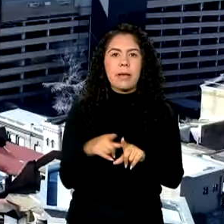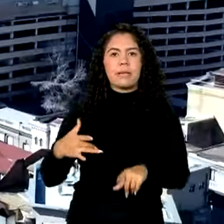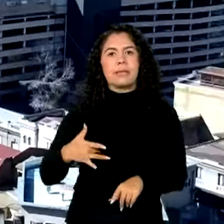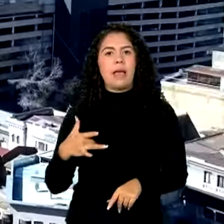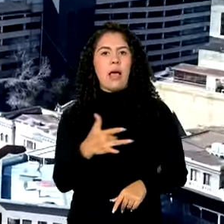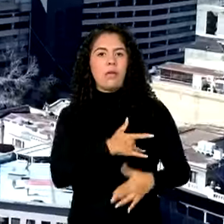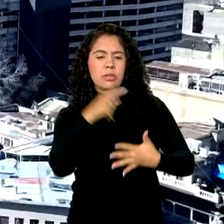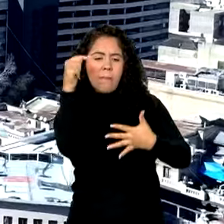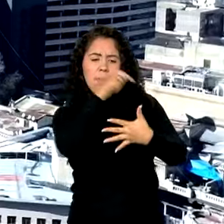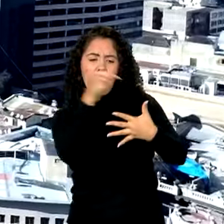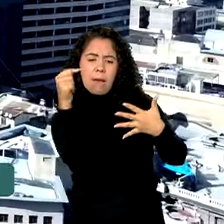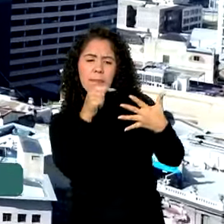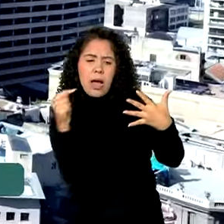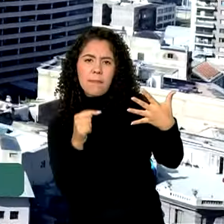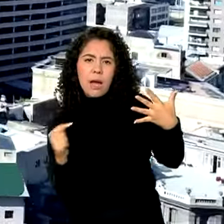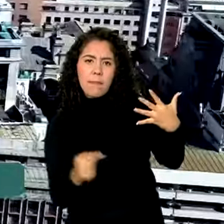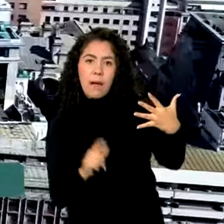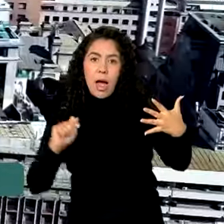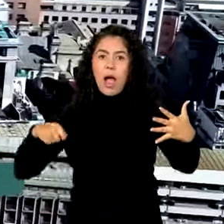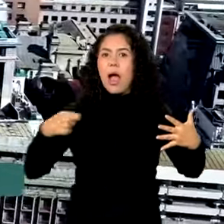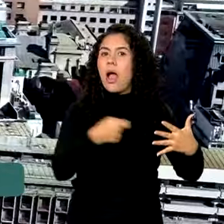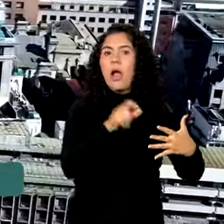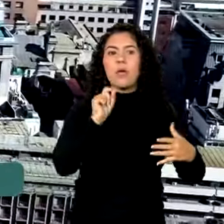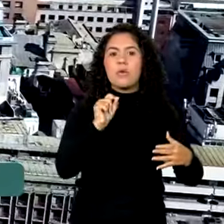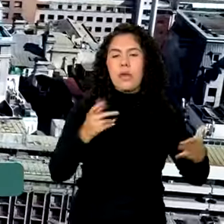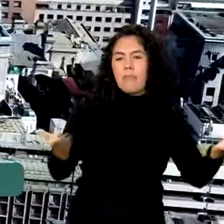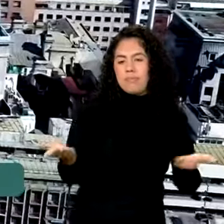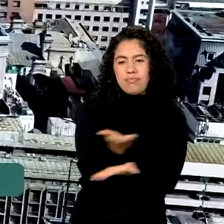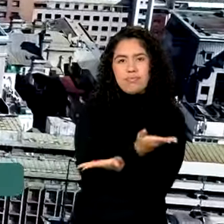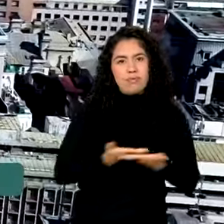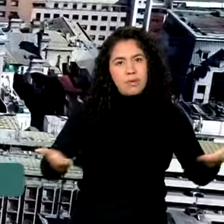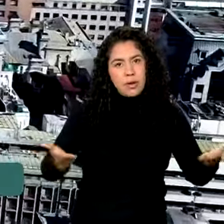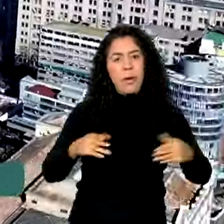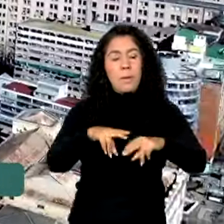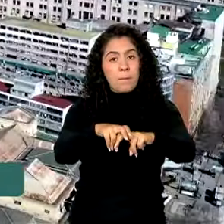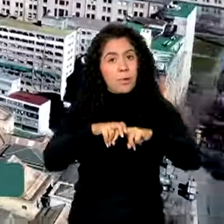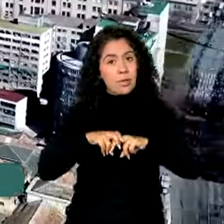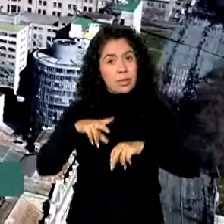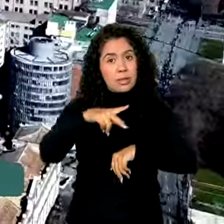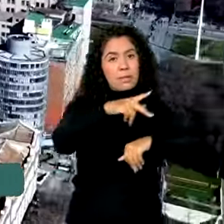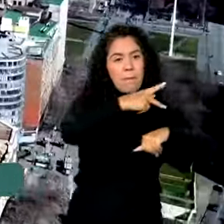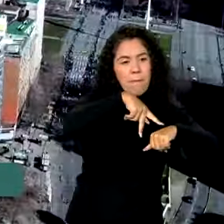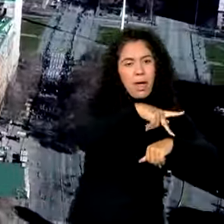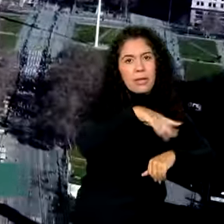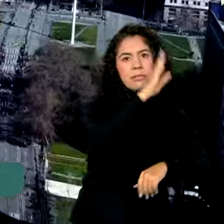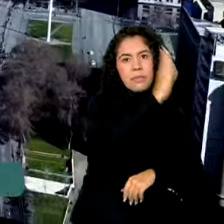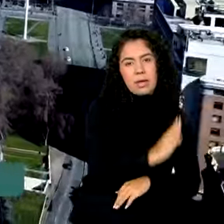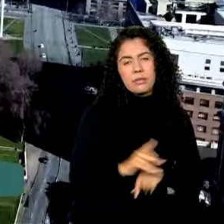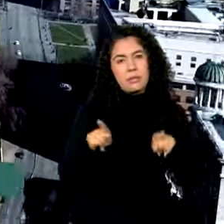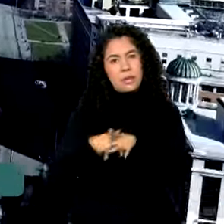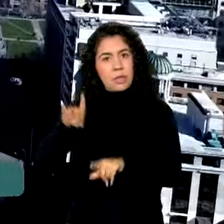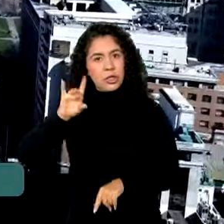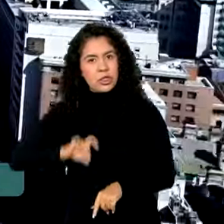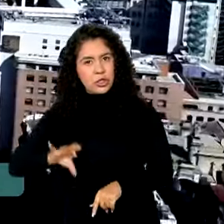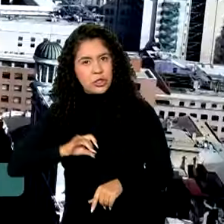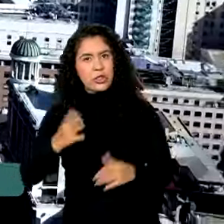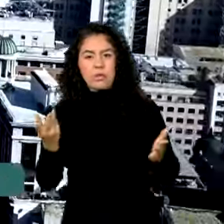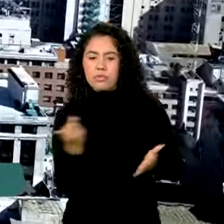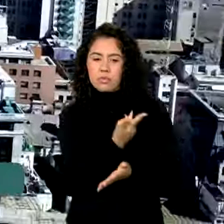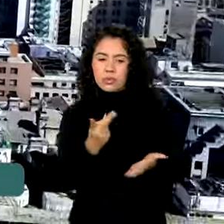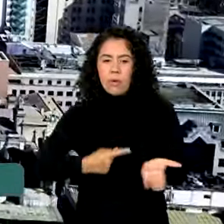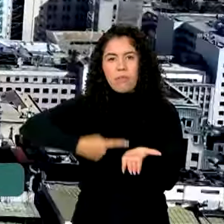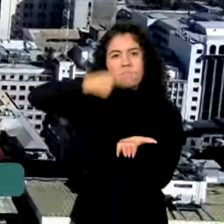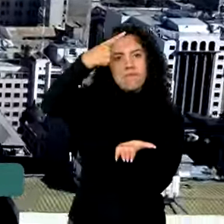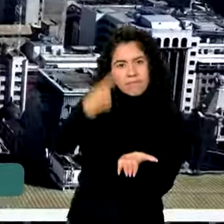os interesses de cooperação. Além disso, Chile e Brasil concordam em temas como a retomada da